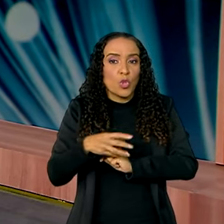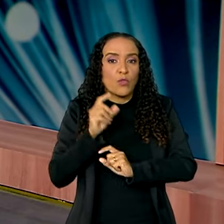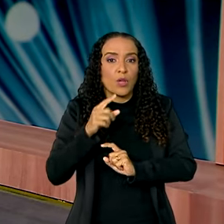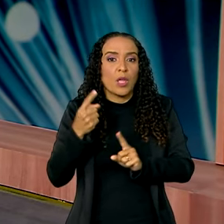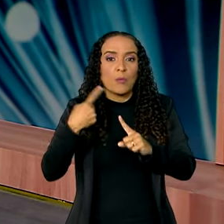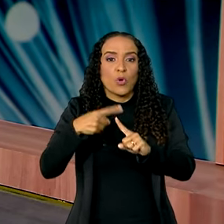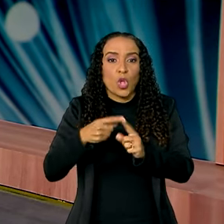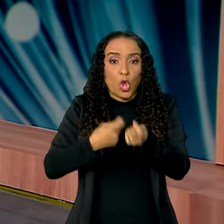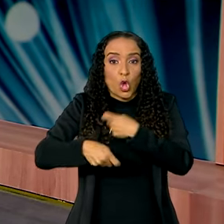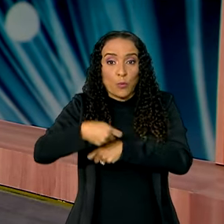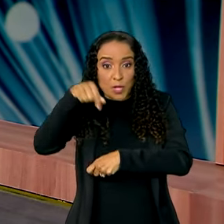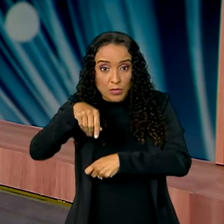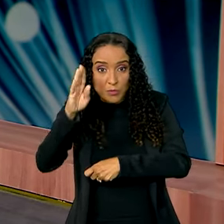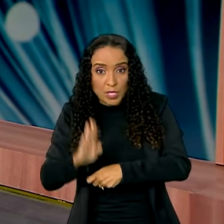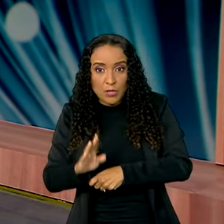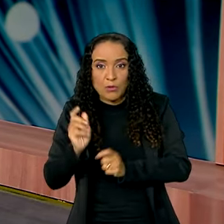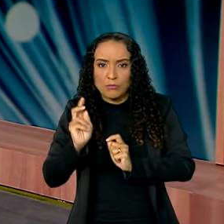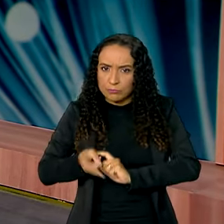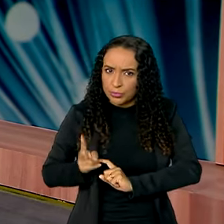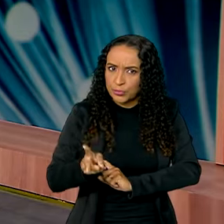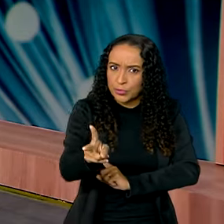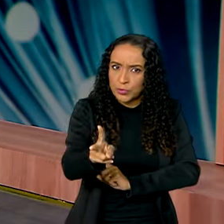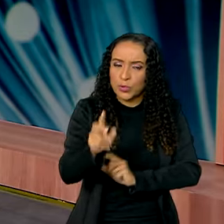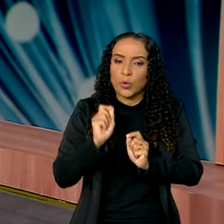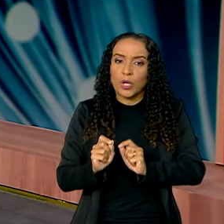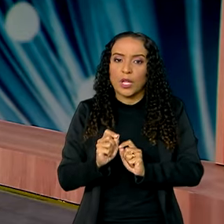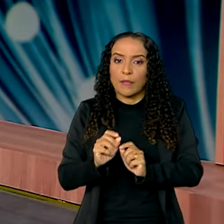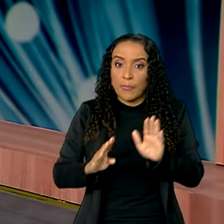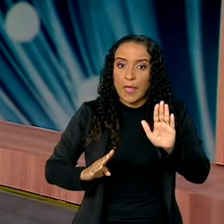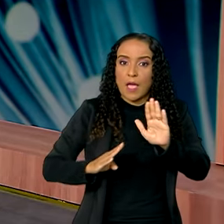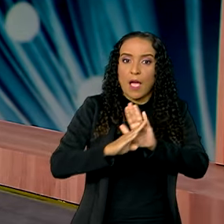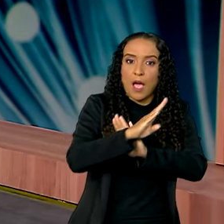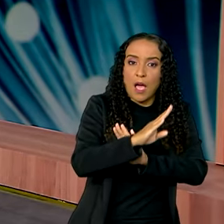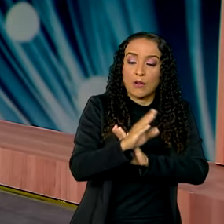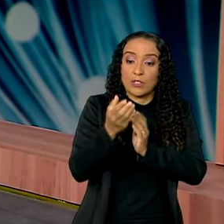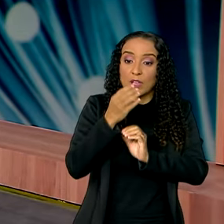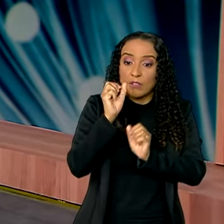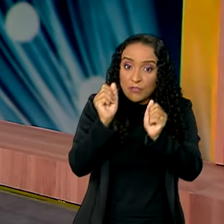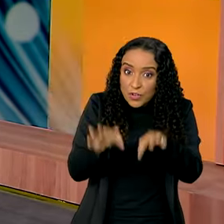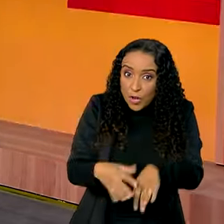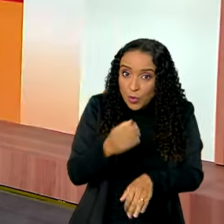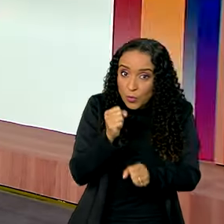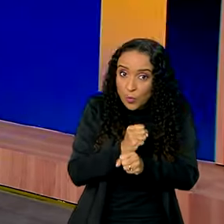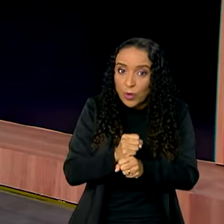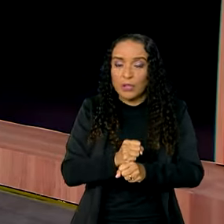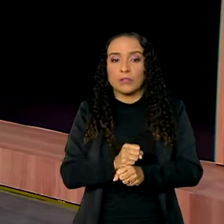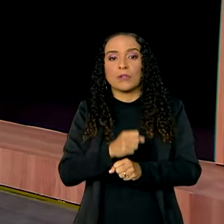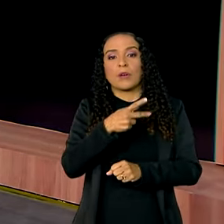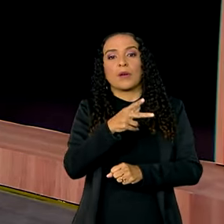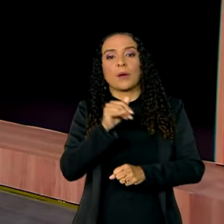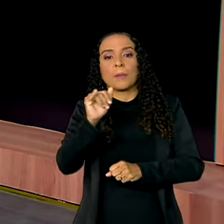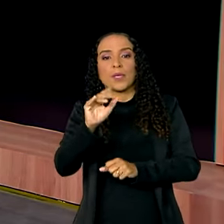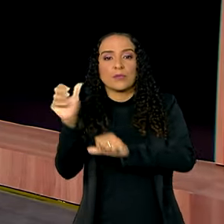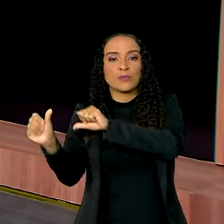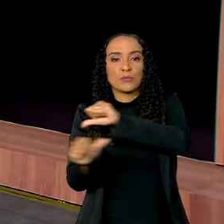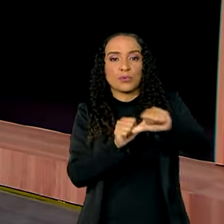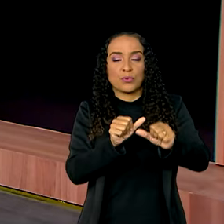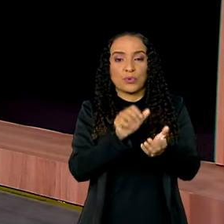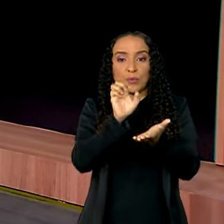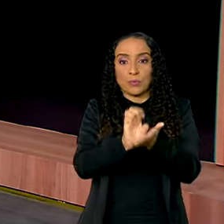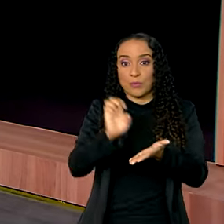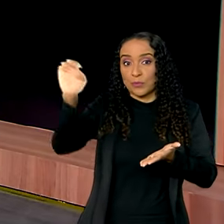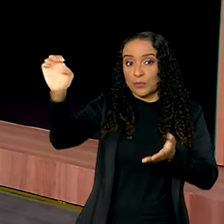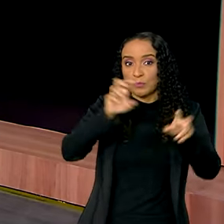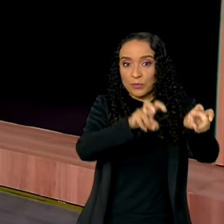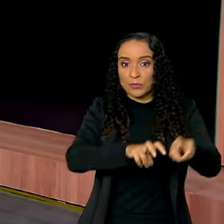fato de que a economia brasileira deve continuar o seu viés de alta neste fim de ano. Do PIB para as exportações do